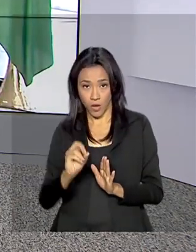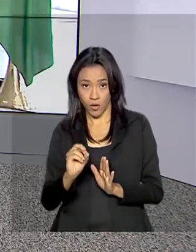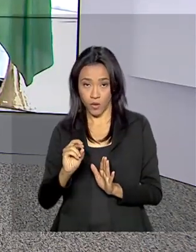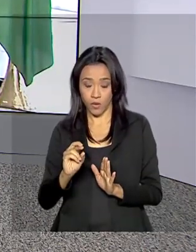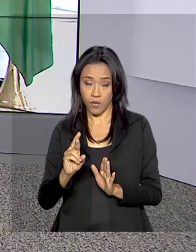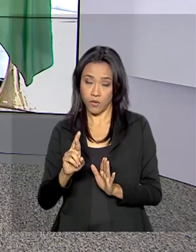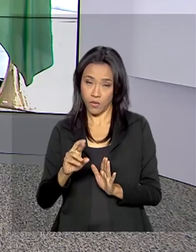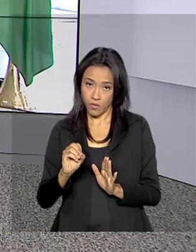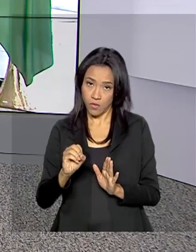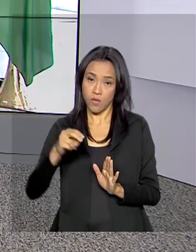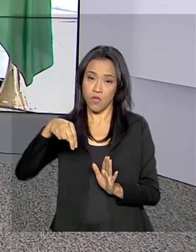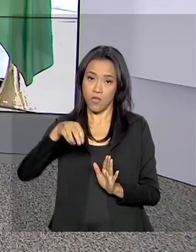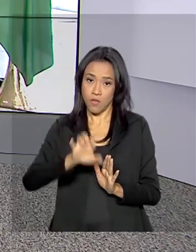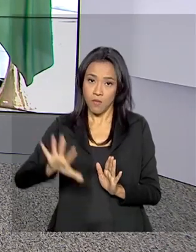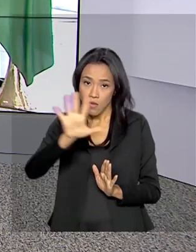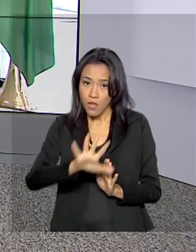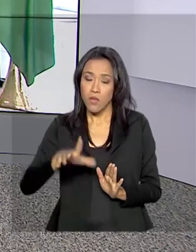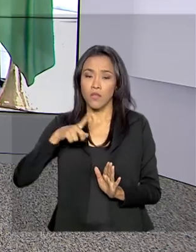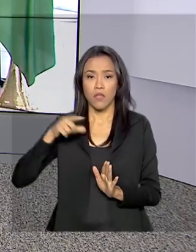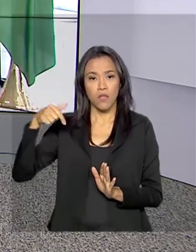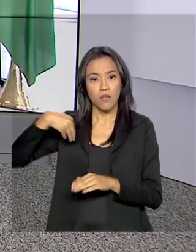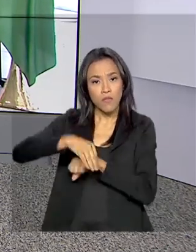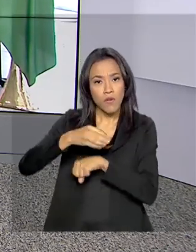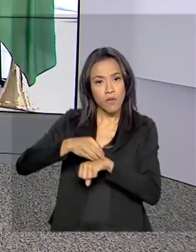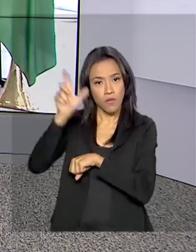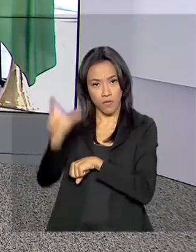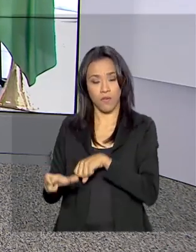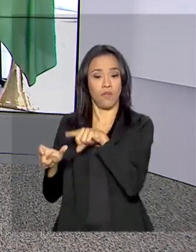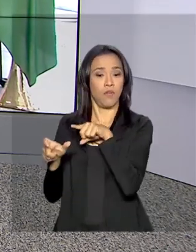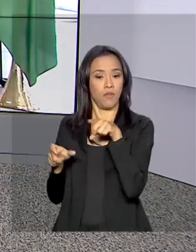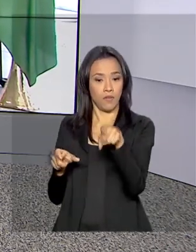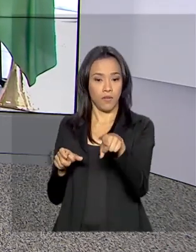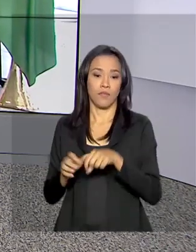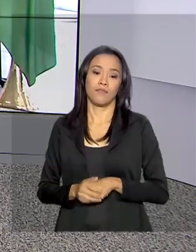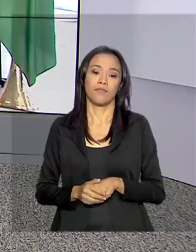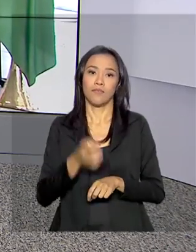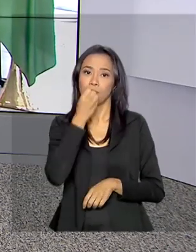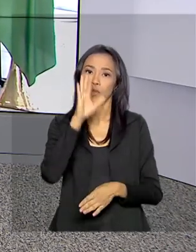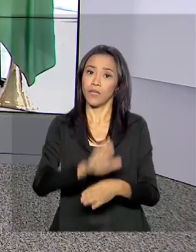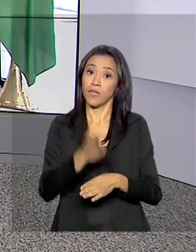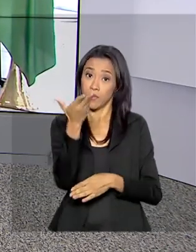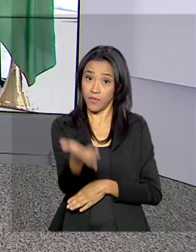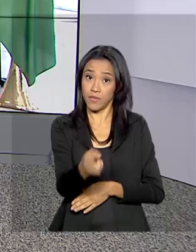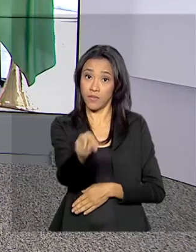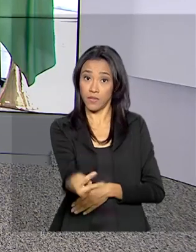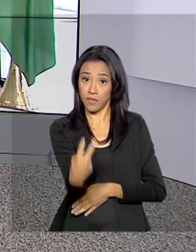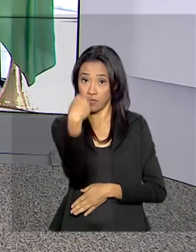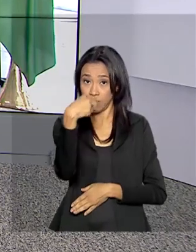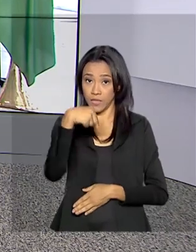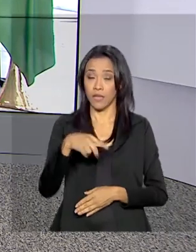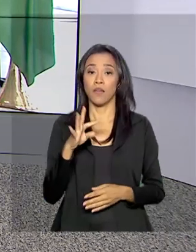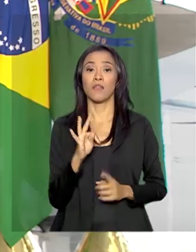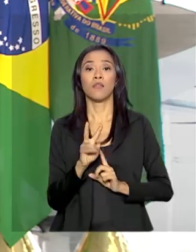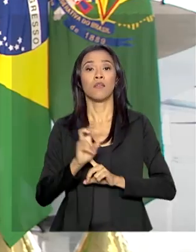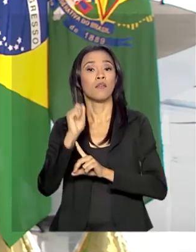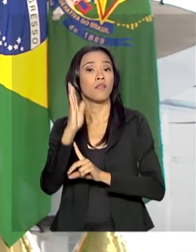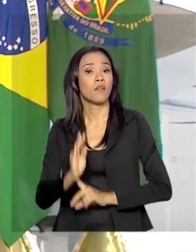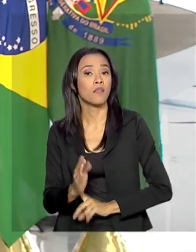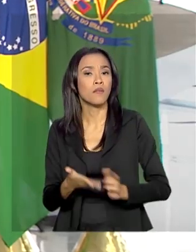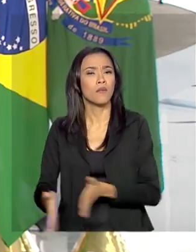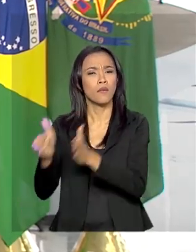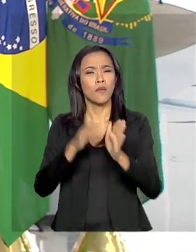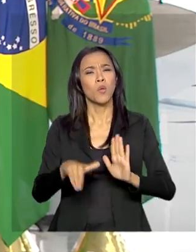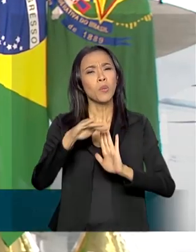tem as informações ao vivo para a gente. Boa tarde, Lu. Boa tarde, Roberto. Boa tarde para você que acompanha a TV Brasil. O Agro